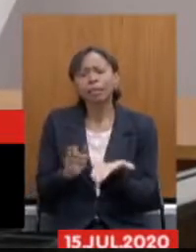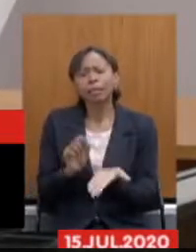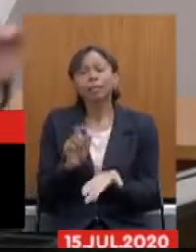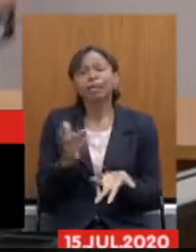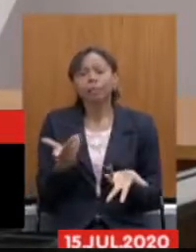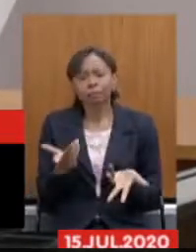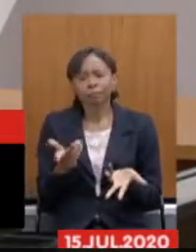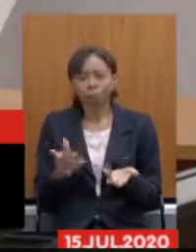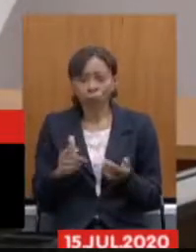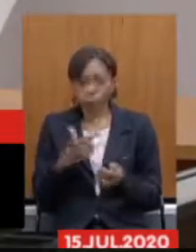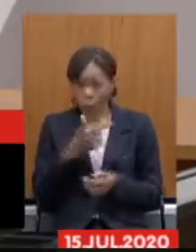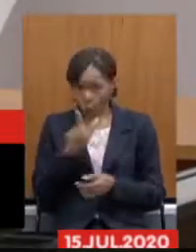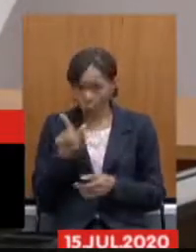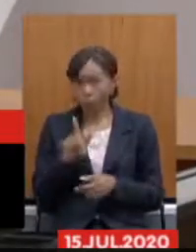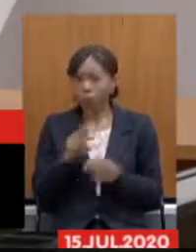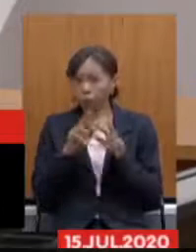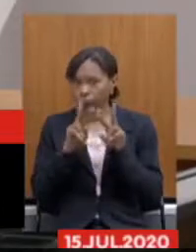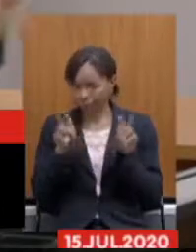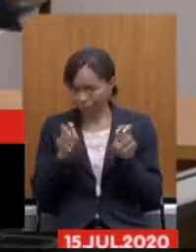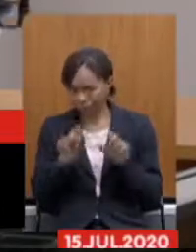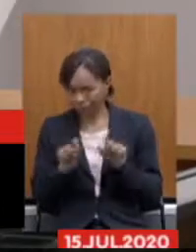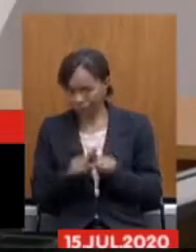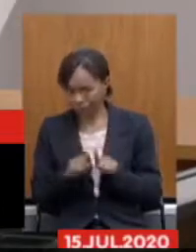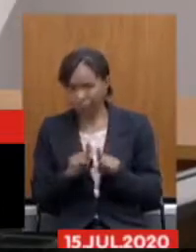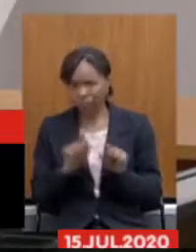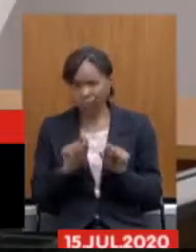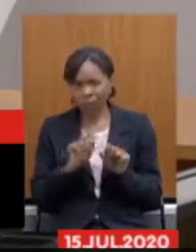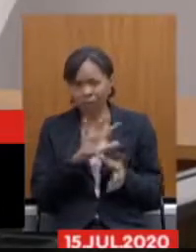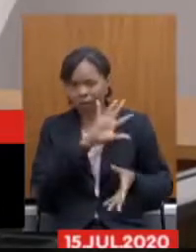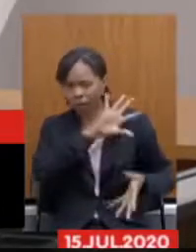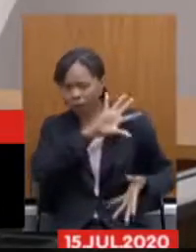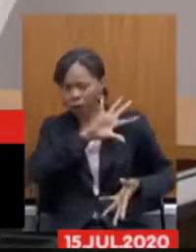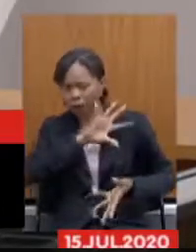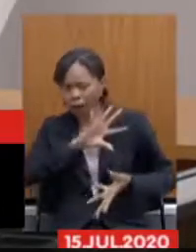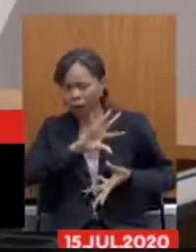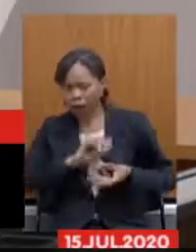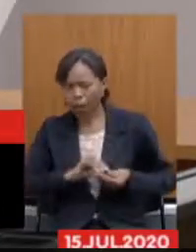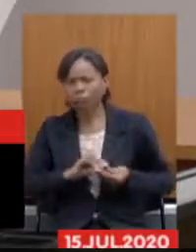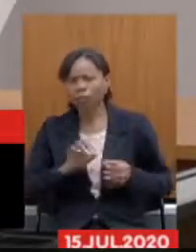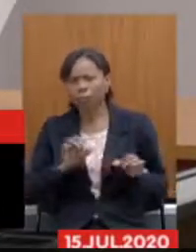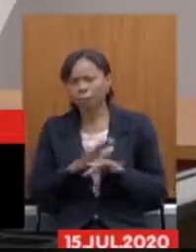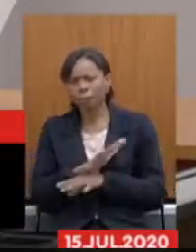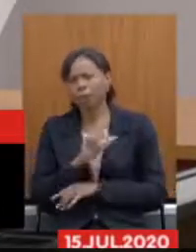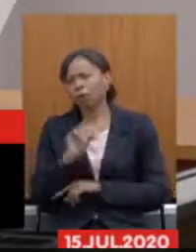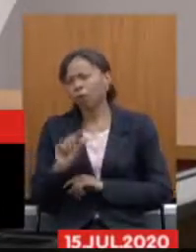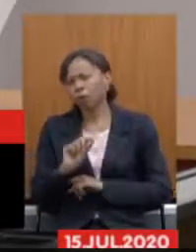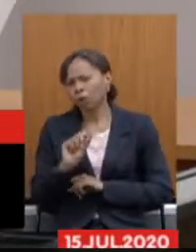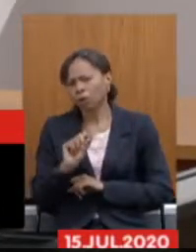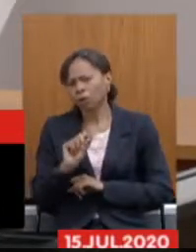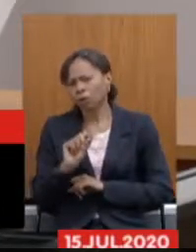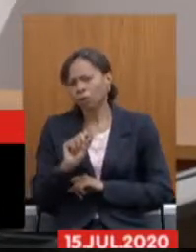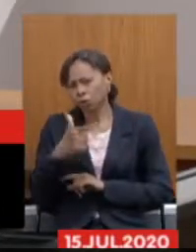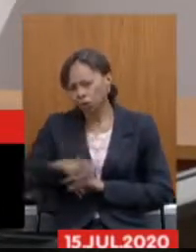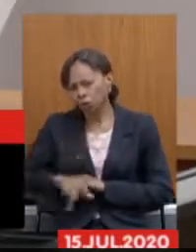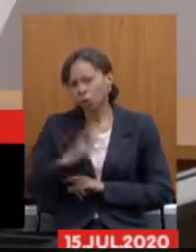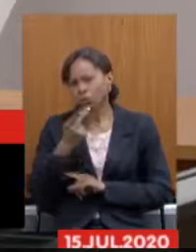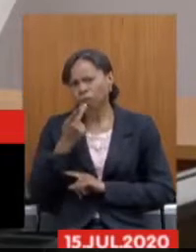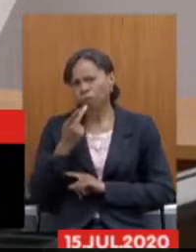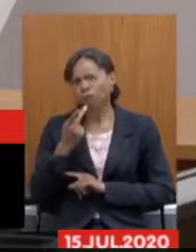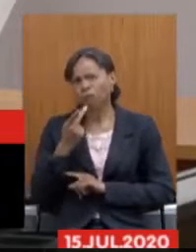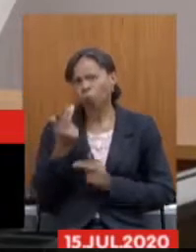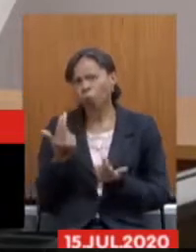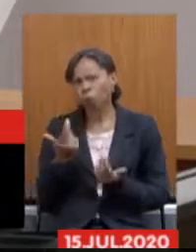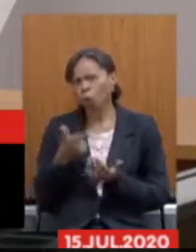e o segundo ponto para sintetizar todas as falas encerrando aqui deputado Tadeu Martins Leite eu queria reforçar o que tem dito alguns